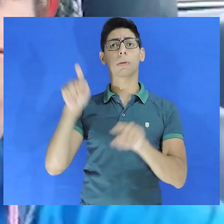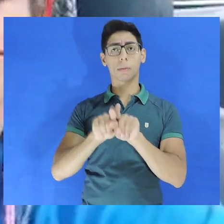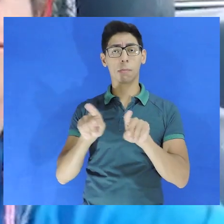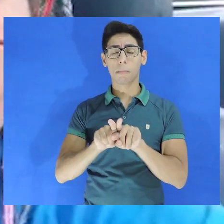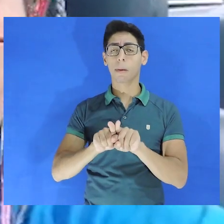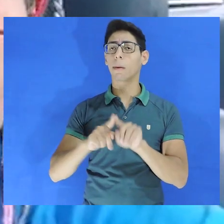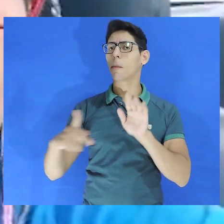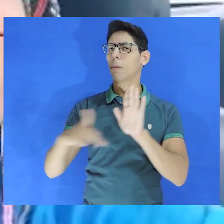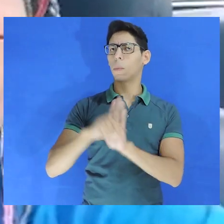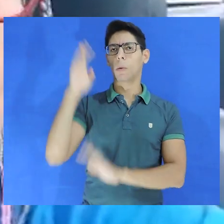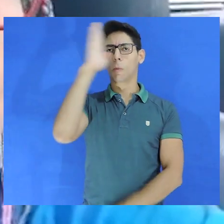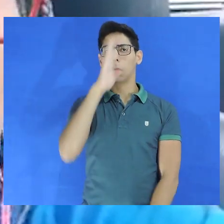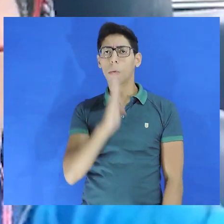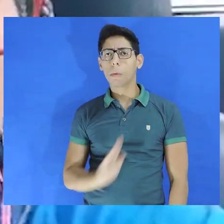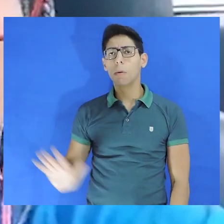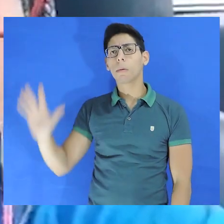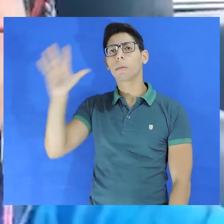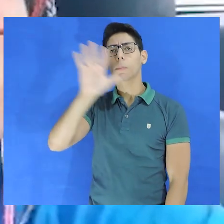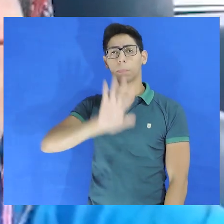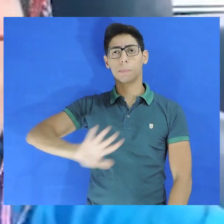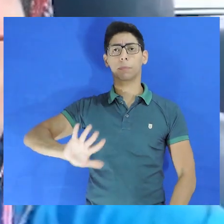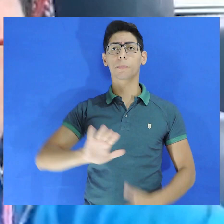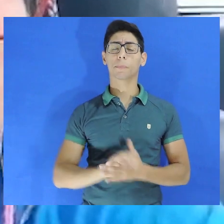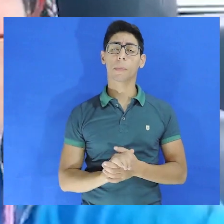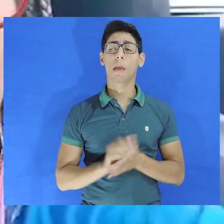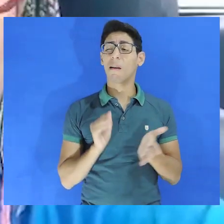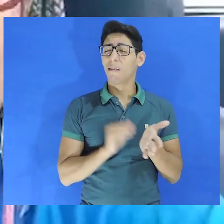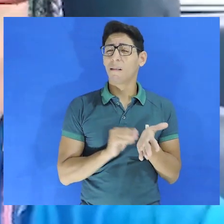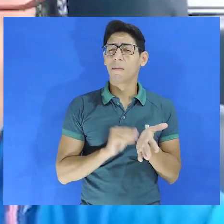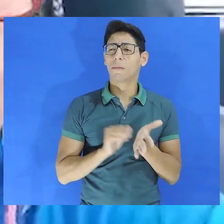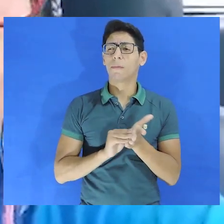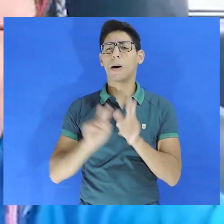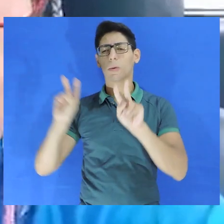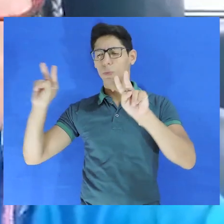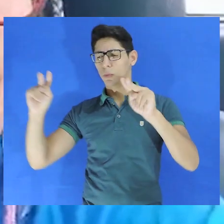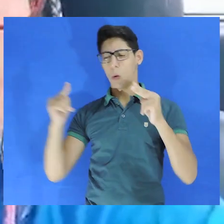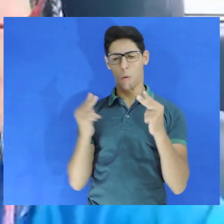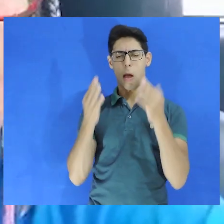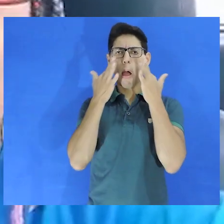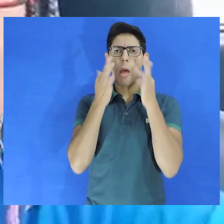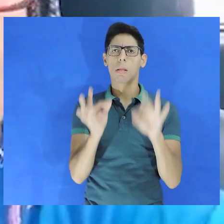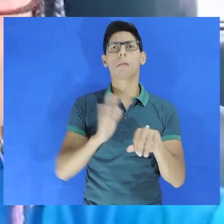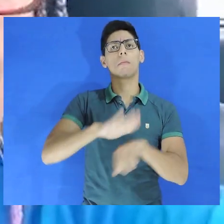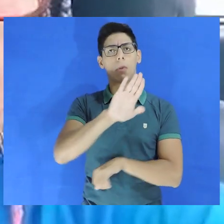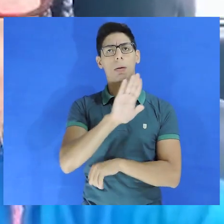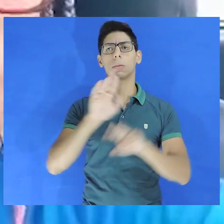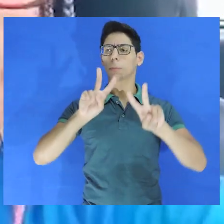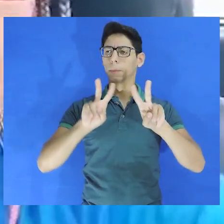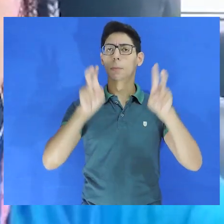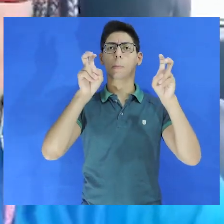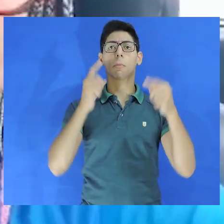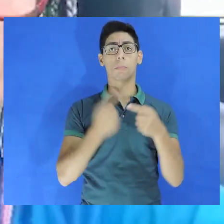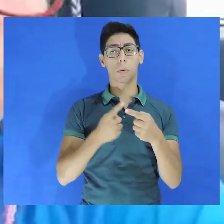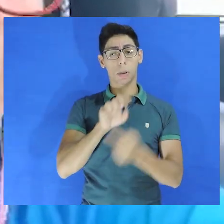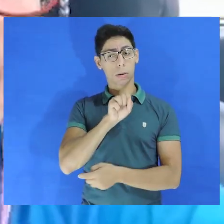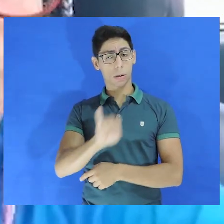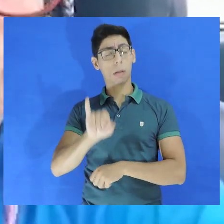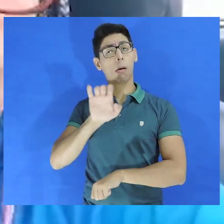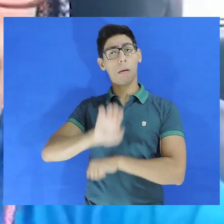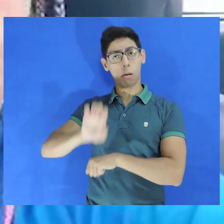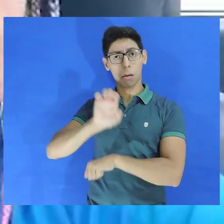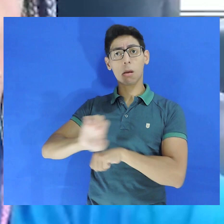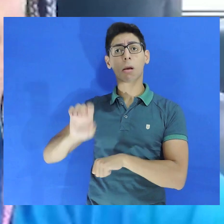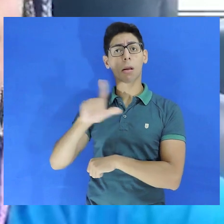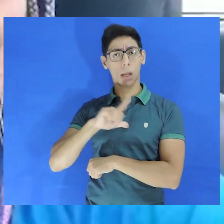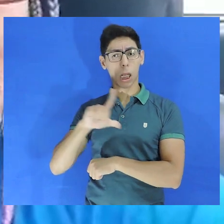na verdade, a gente vê que é a nível nacional também. Falta um olhar mais atento para essa questão. Porque, se o Estado,